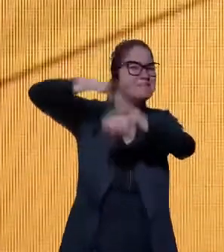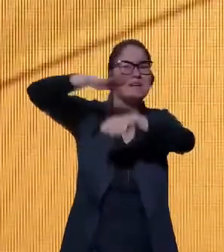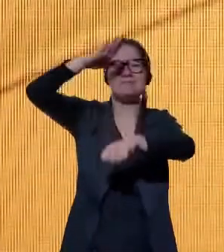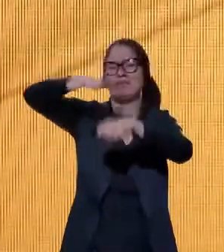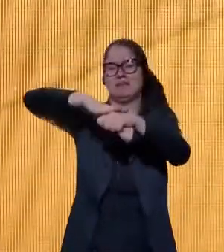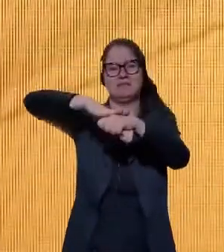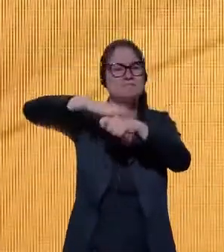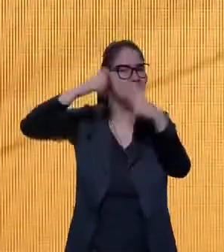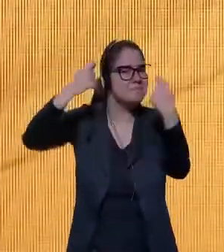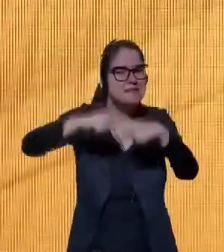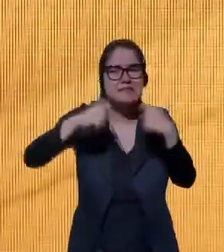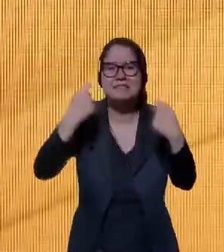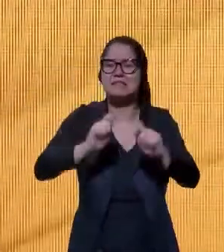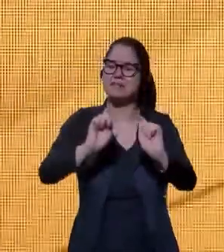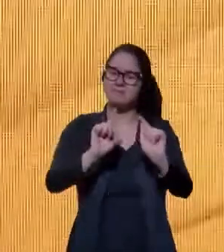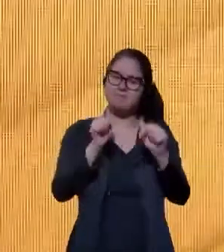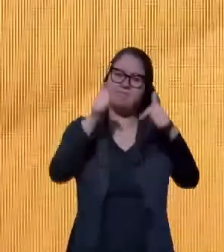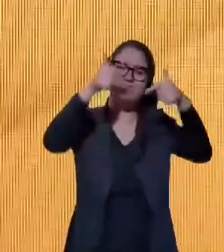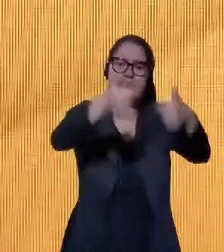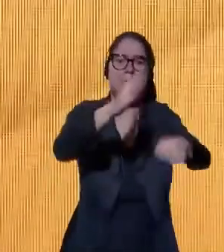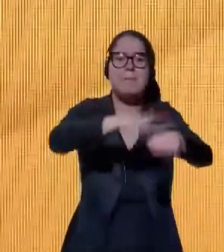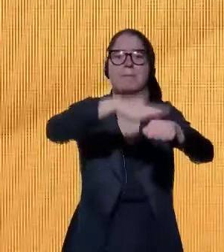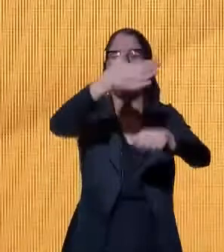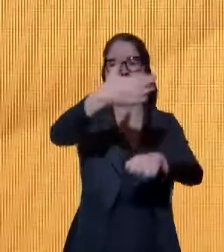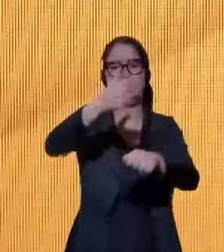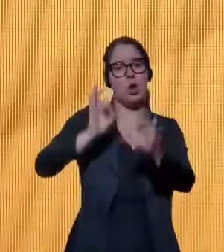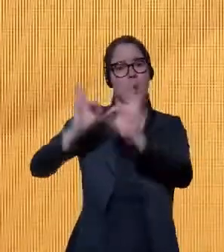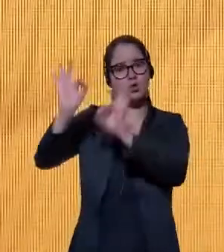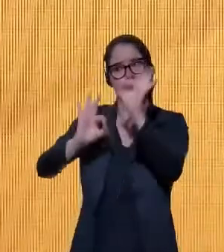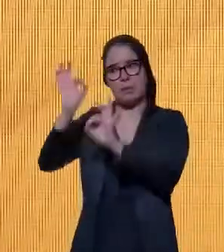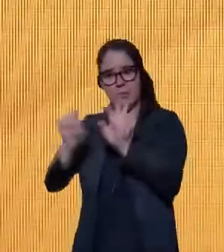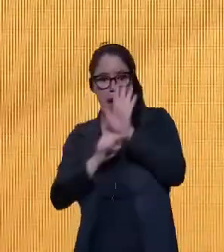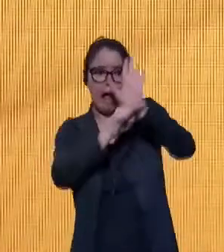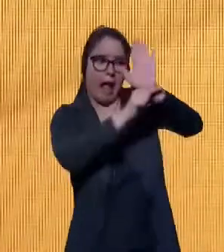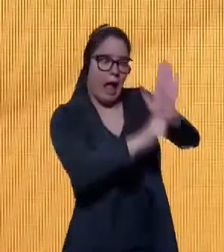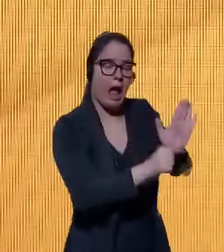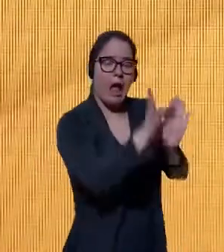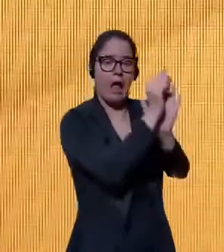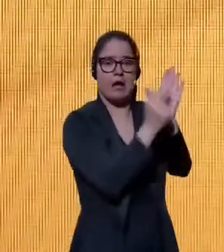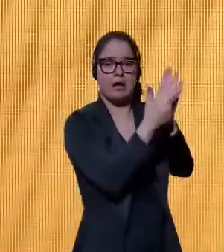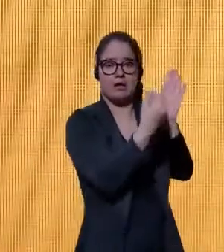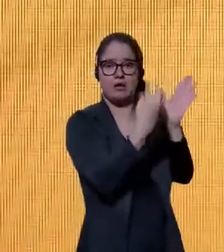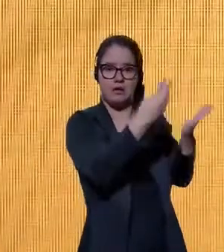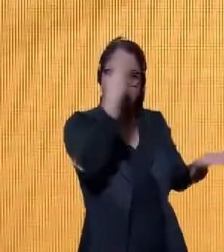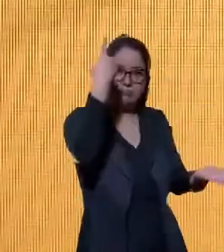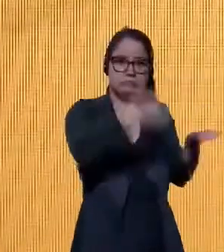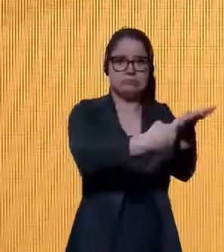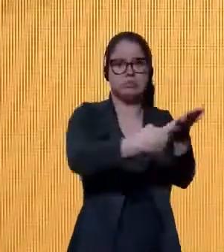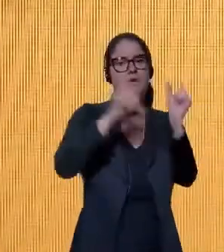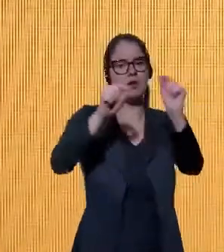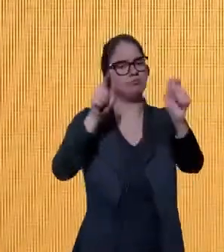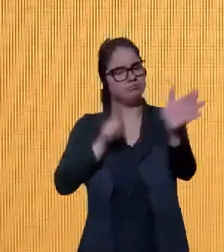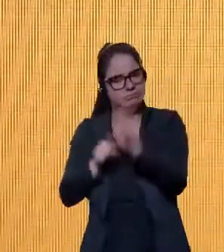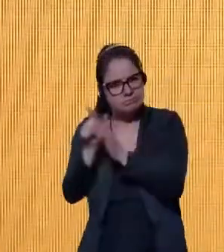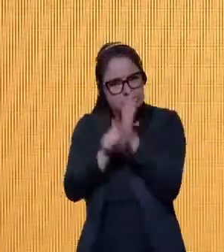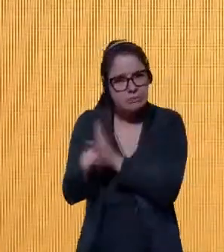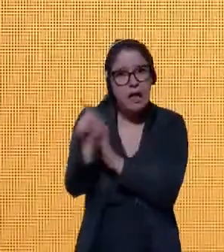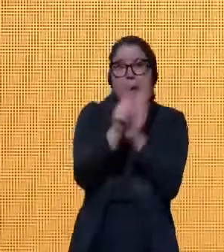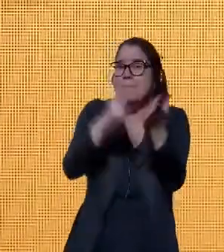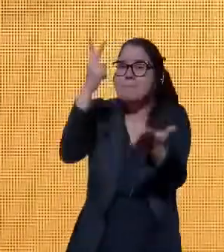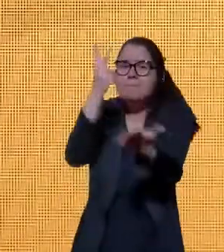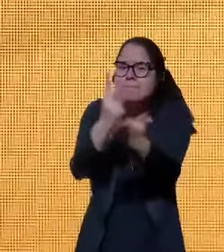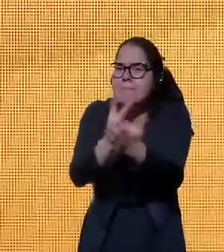contribuir ainda mais para a Agenda 2030. No diagnóstico, notou-se que, apesar dos